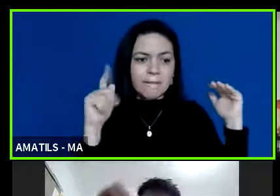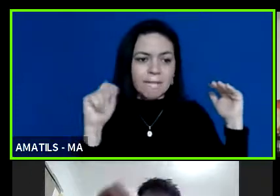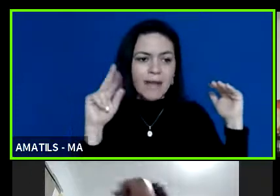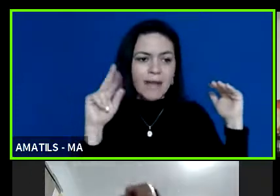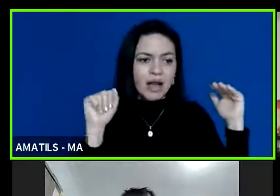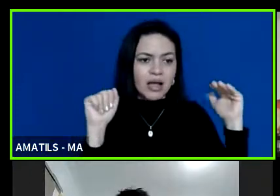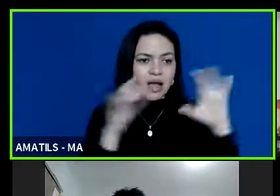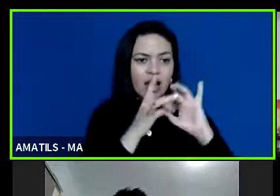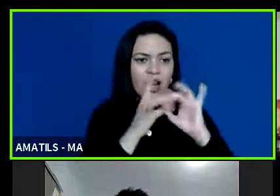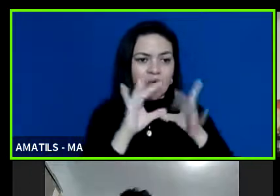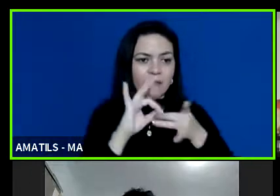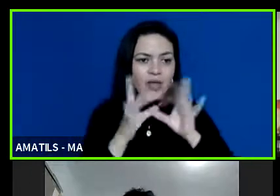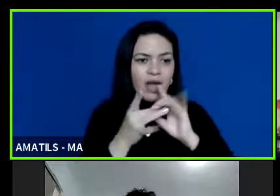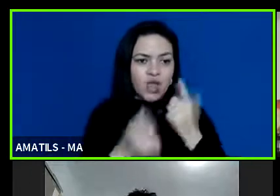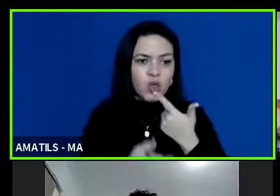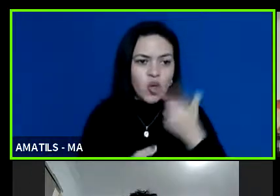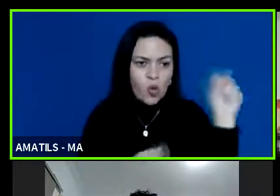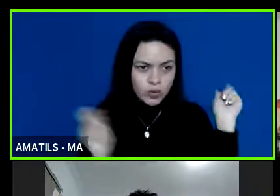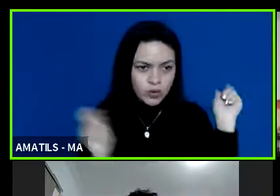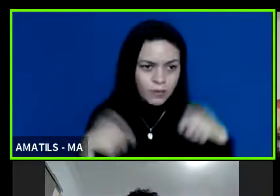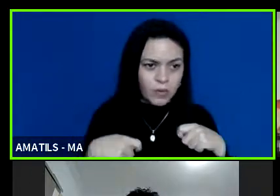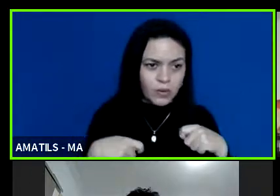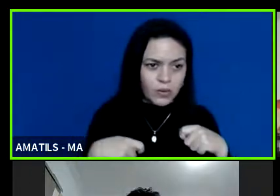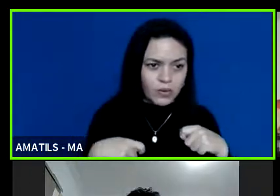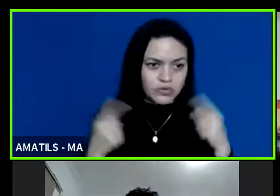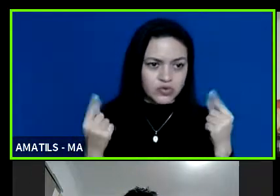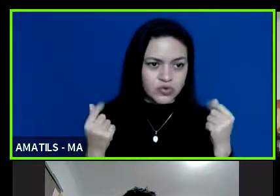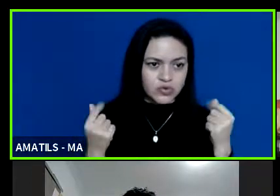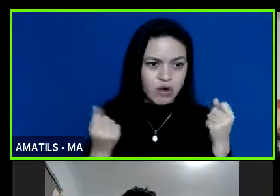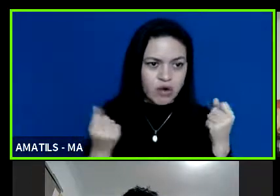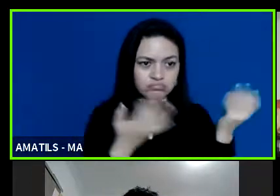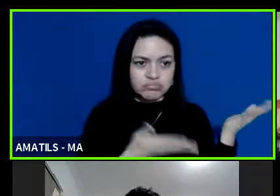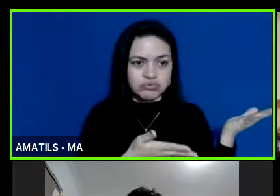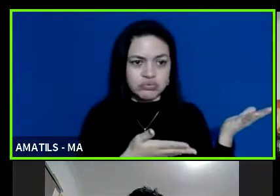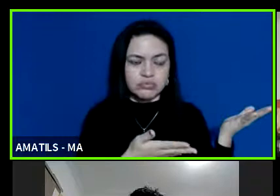posso gastar esse recurso essas duas perguntas que eu queria fazer para a gente